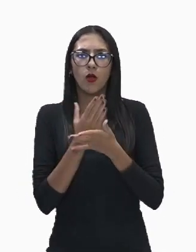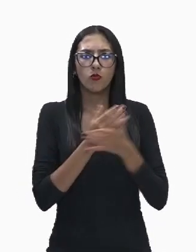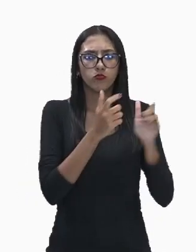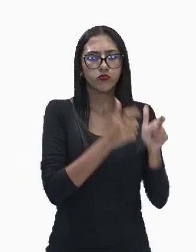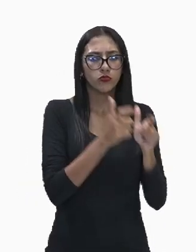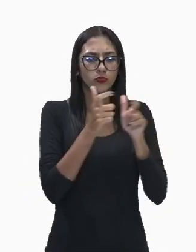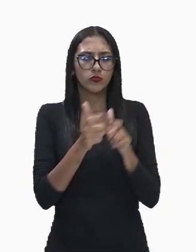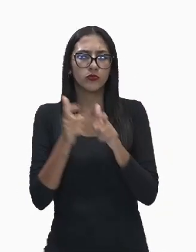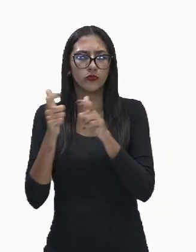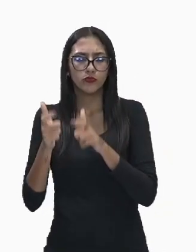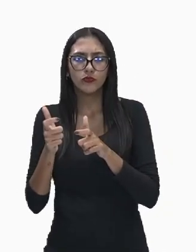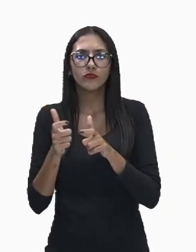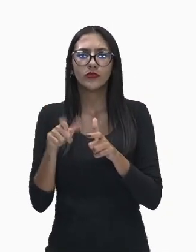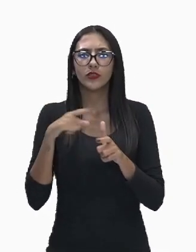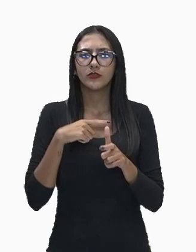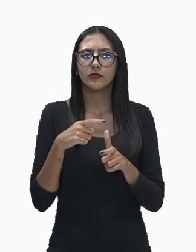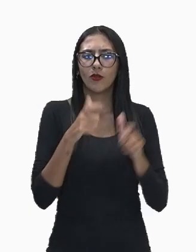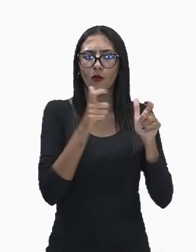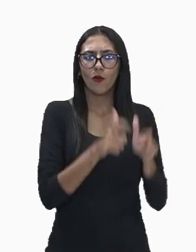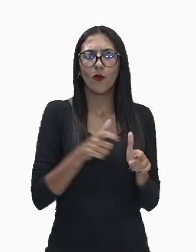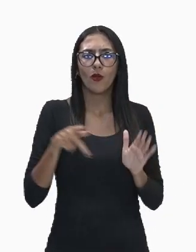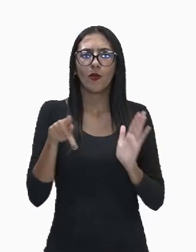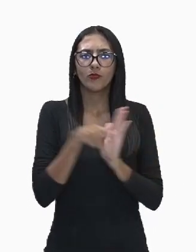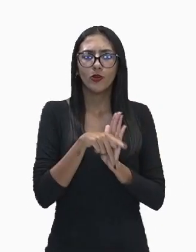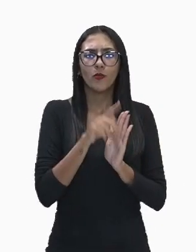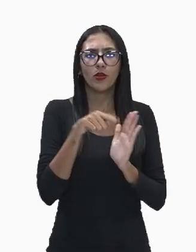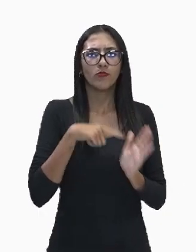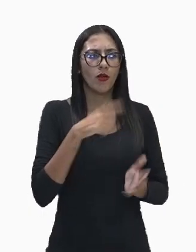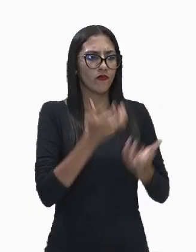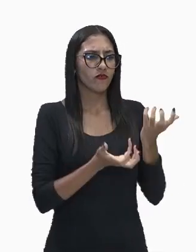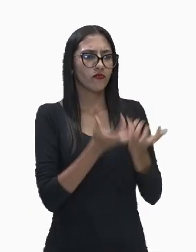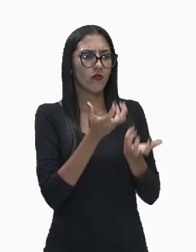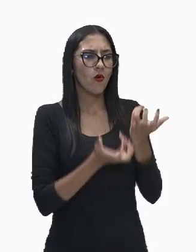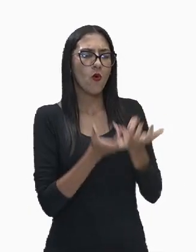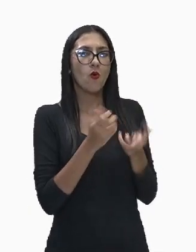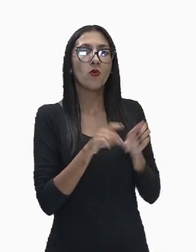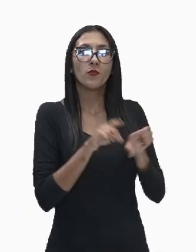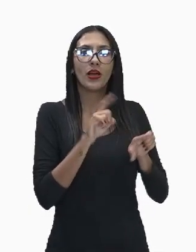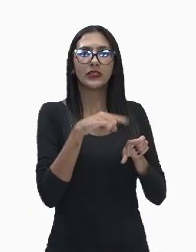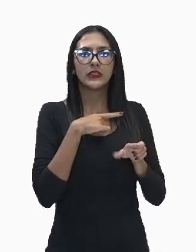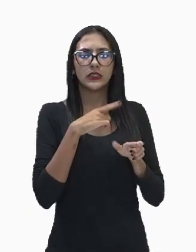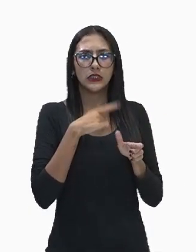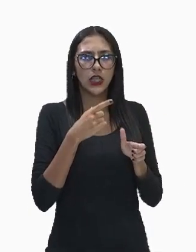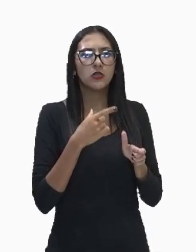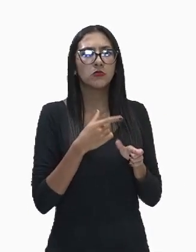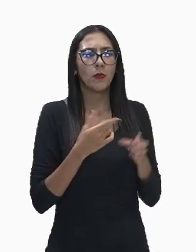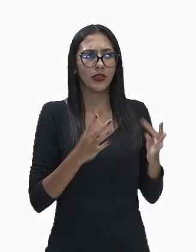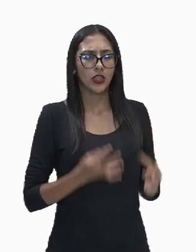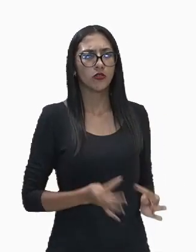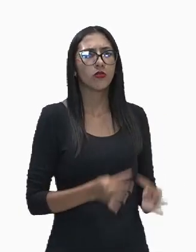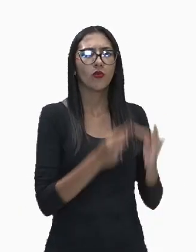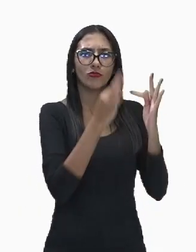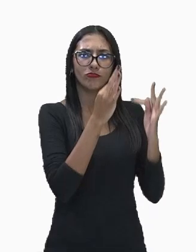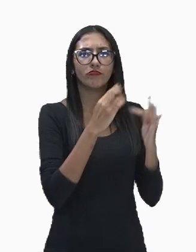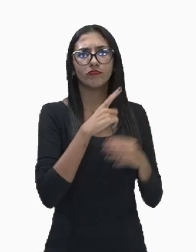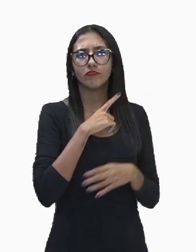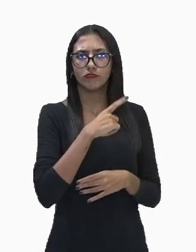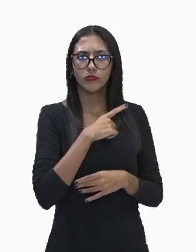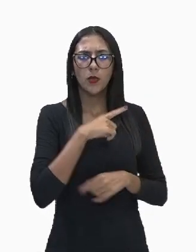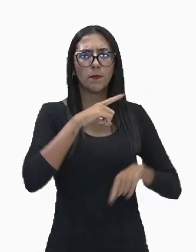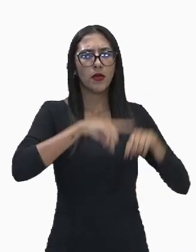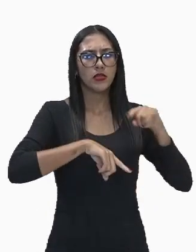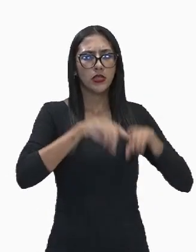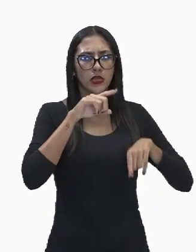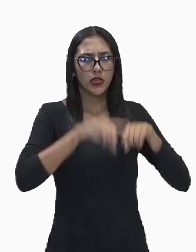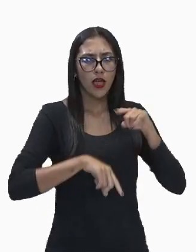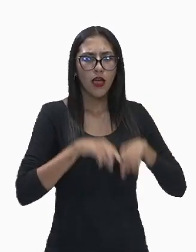esses lugares onde se incinera lixo eles são altamente equipados com equipamentos